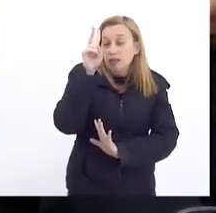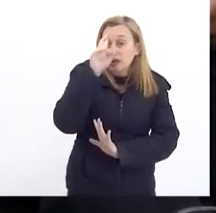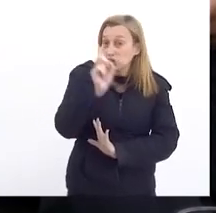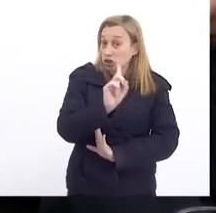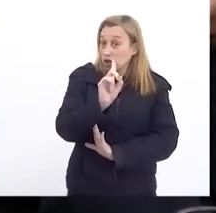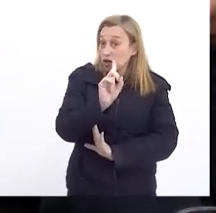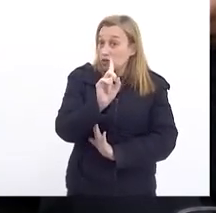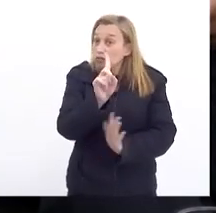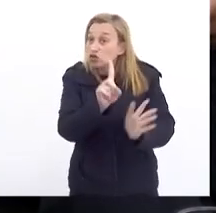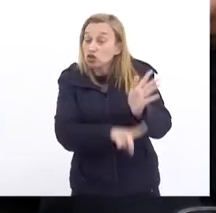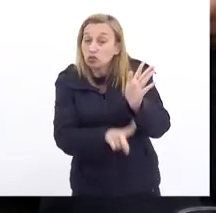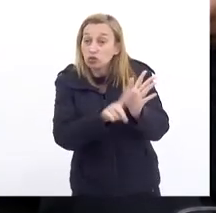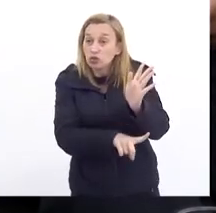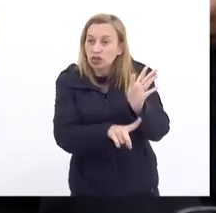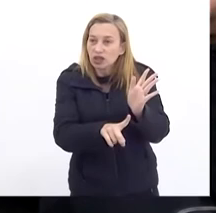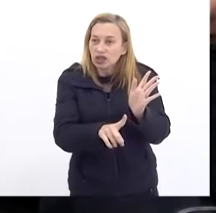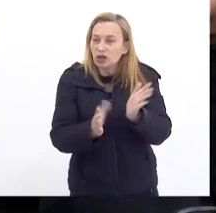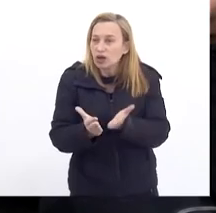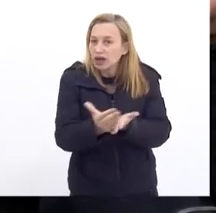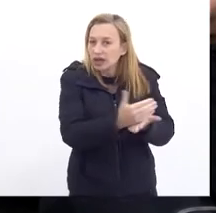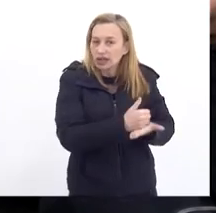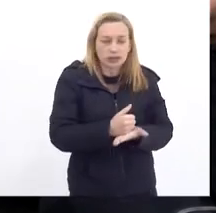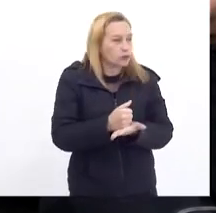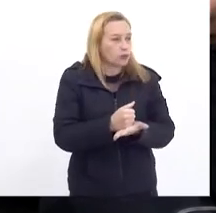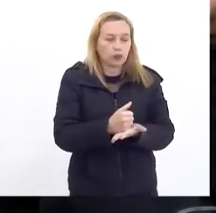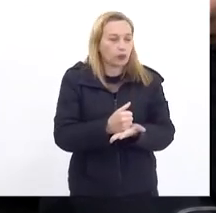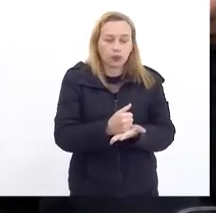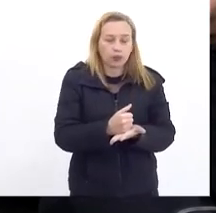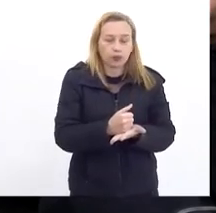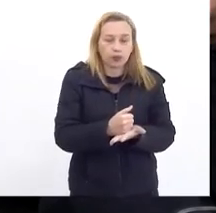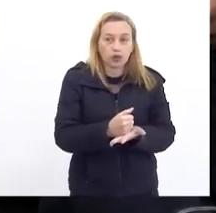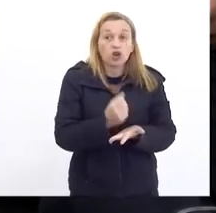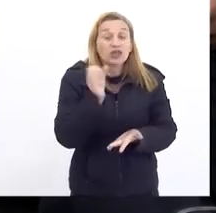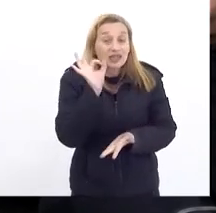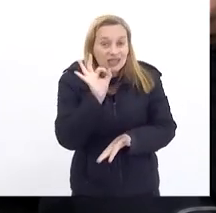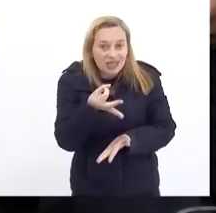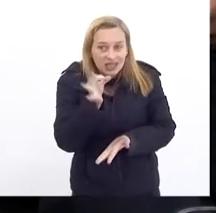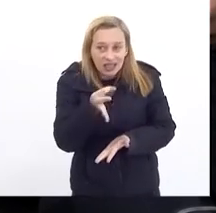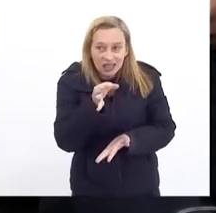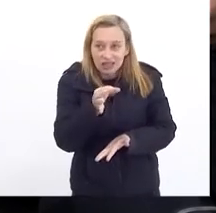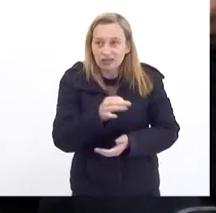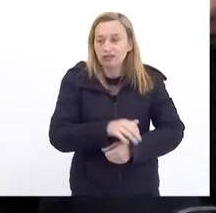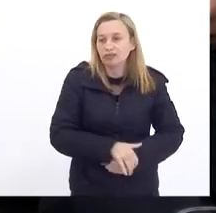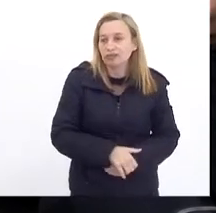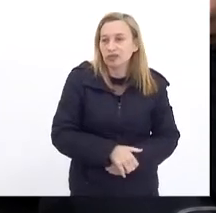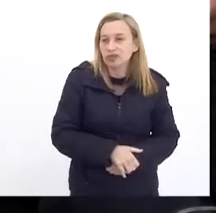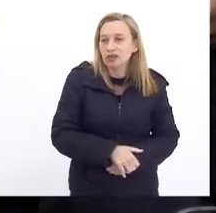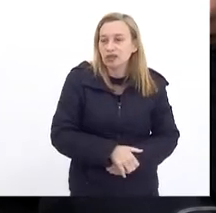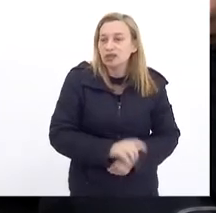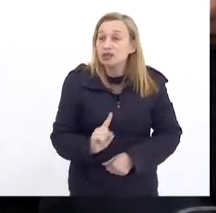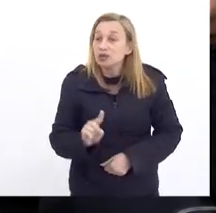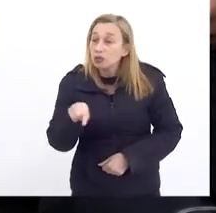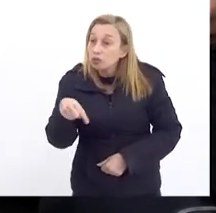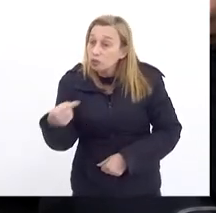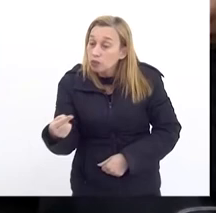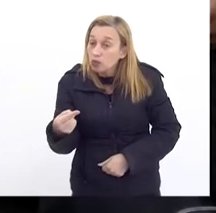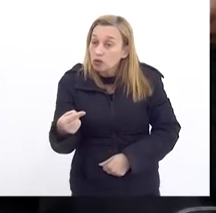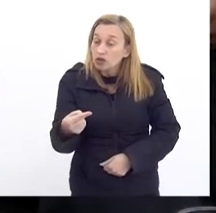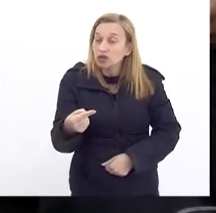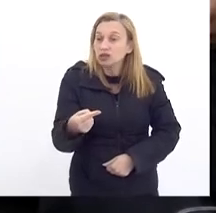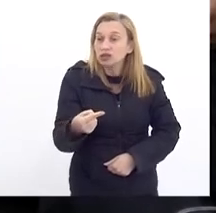Diminuir A arrecadação Não vamos Com certeza Após Nós